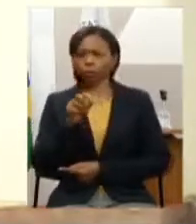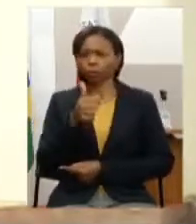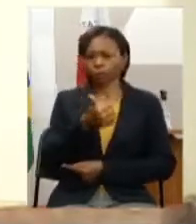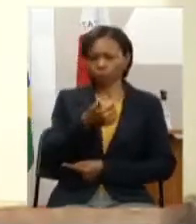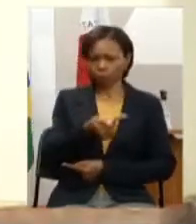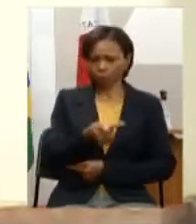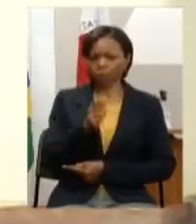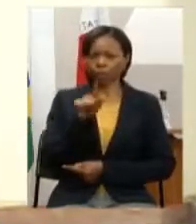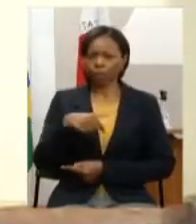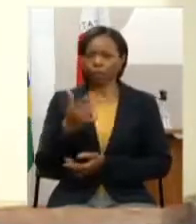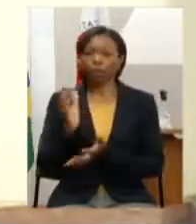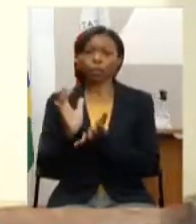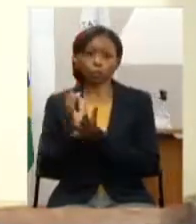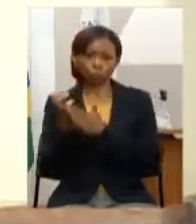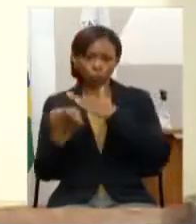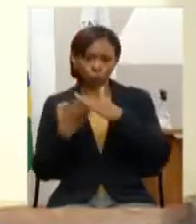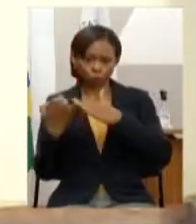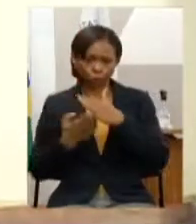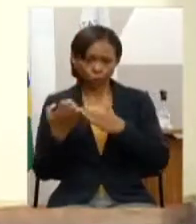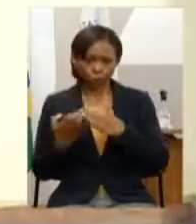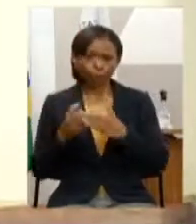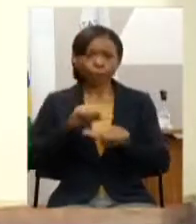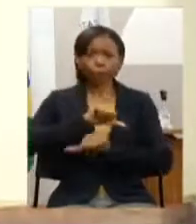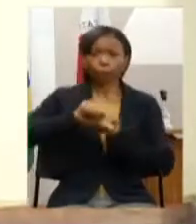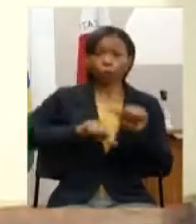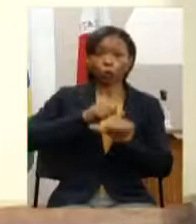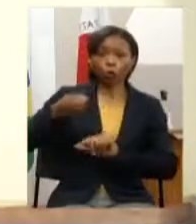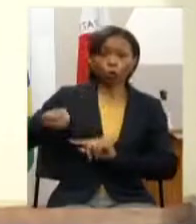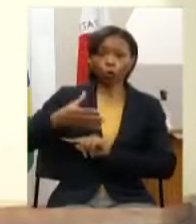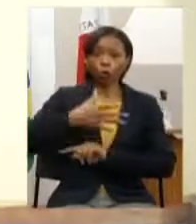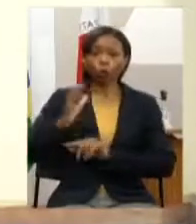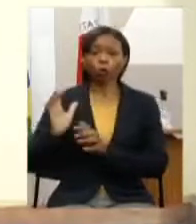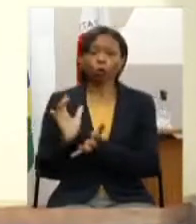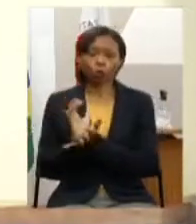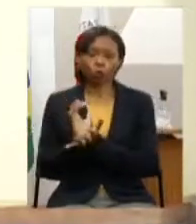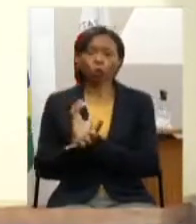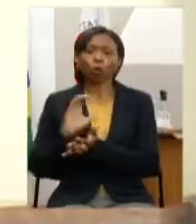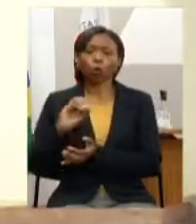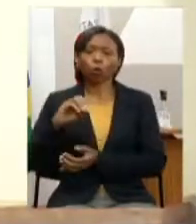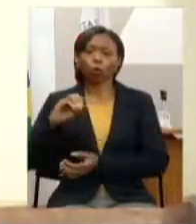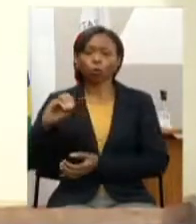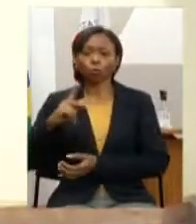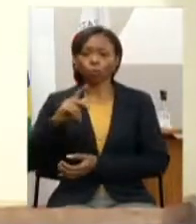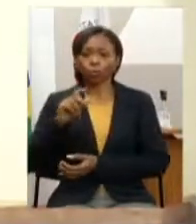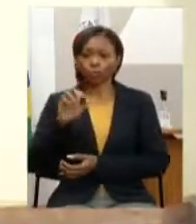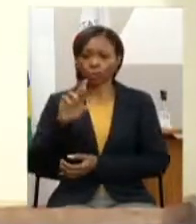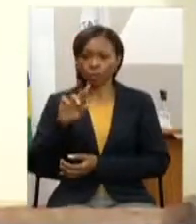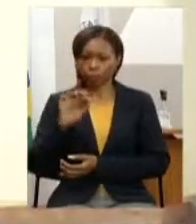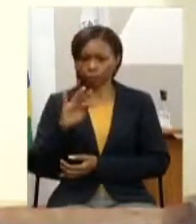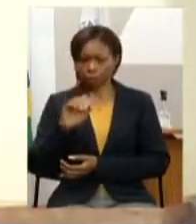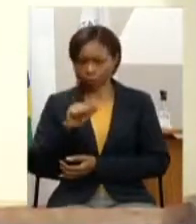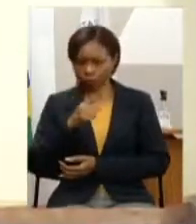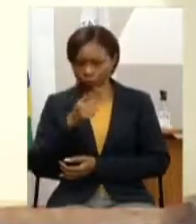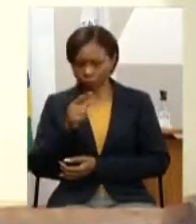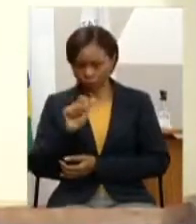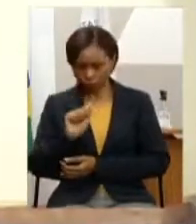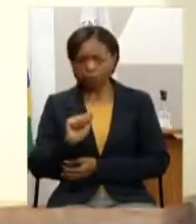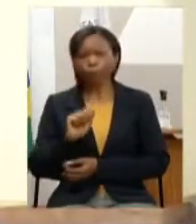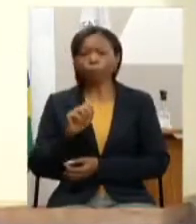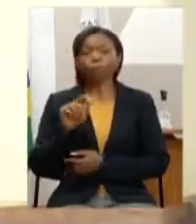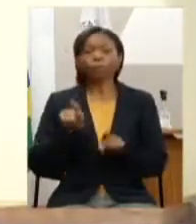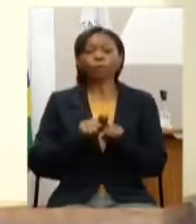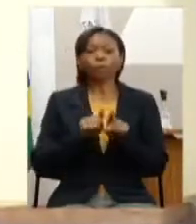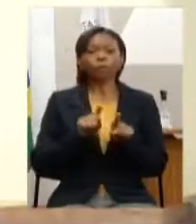cooperativismo na agroindústria para 81 cooperativas e agroindústrias atendidas pelo Estado alterar a meta física da ação